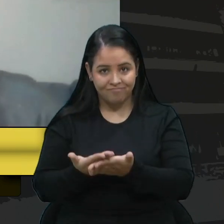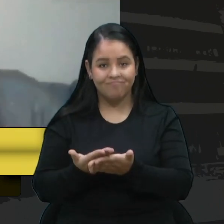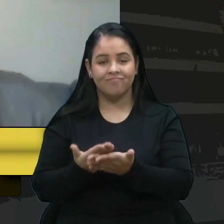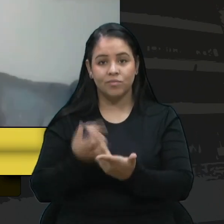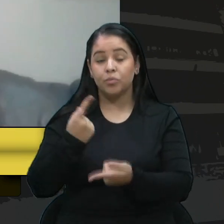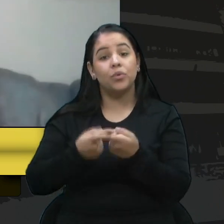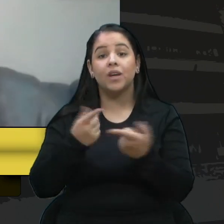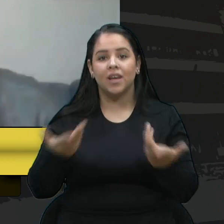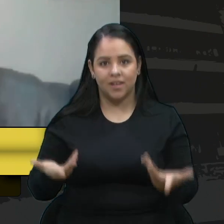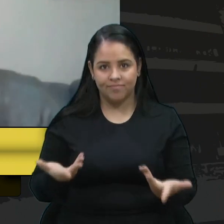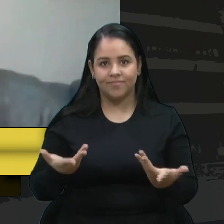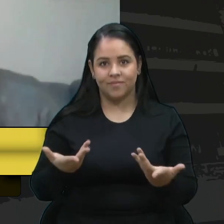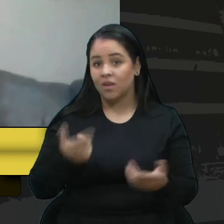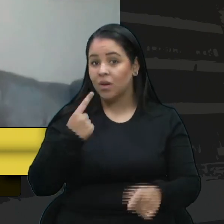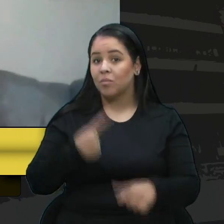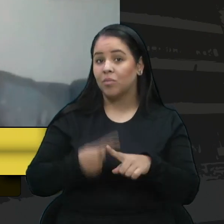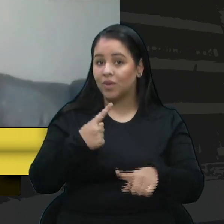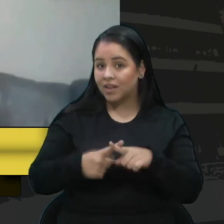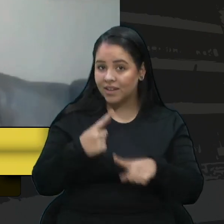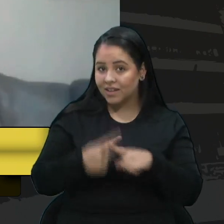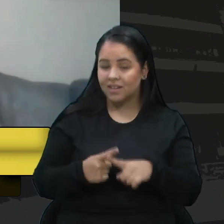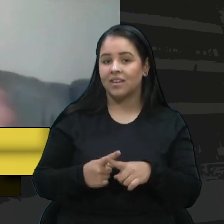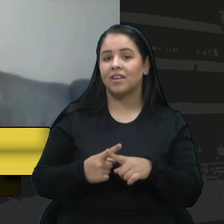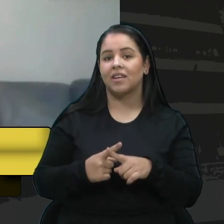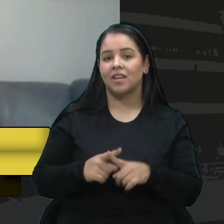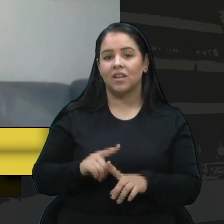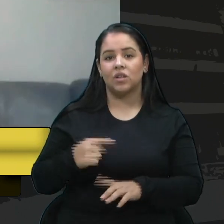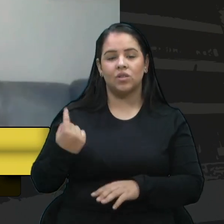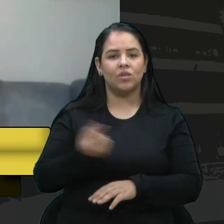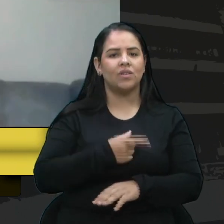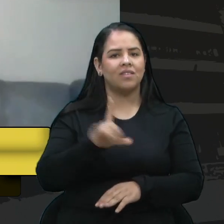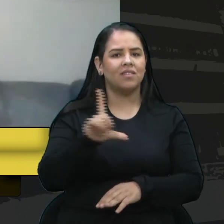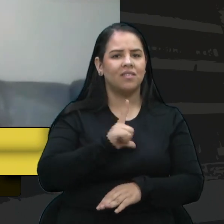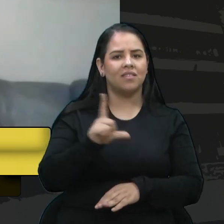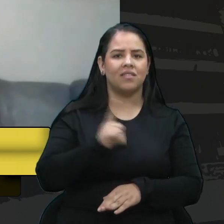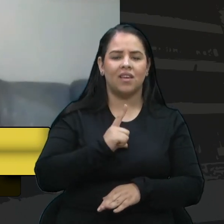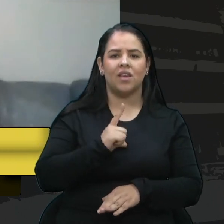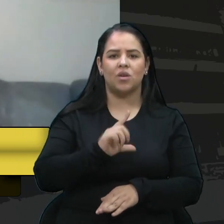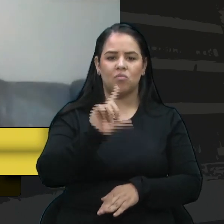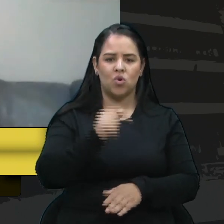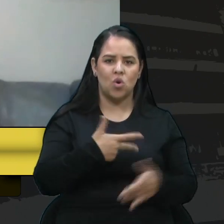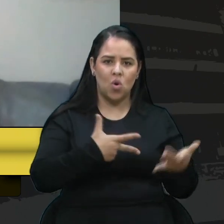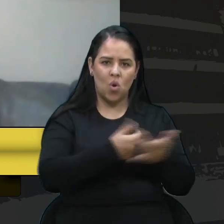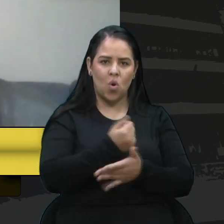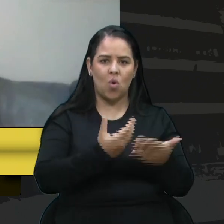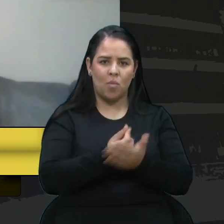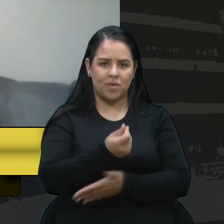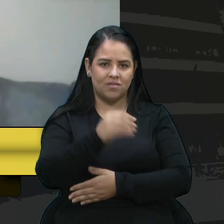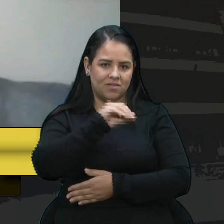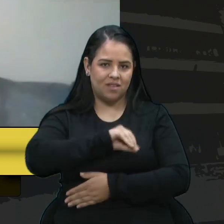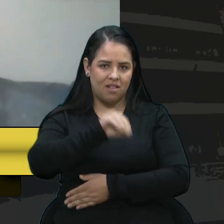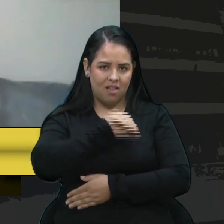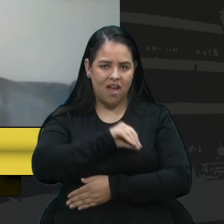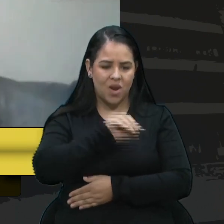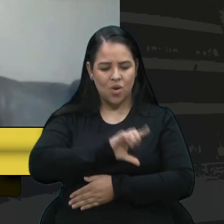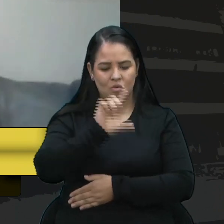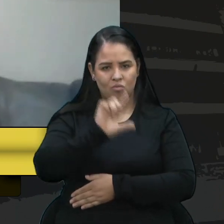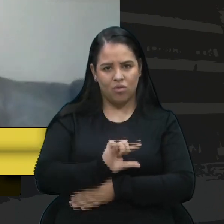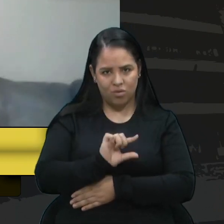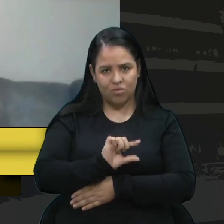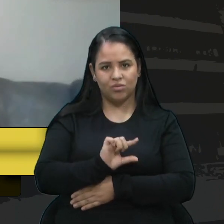por quê? Se dá por quê a gente tem um baixíssimo poder de compra de acordo com o salário dos